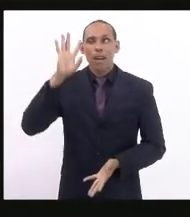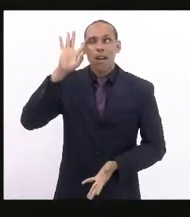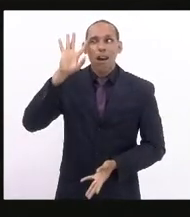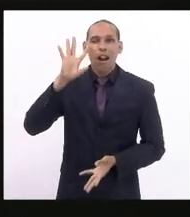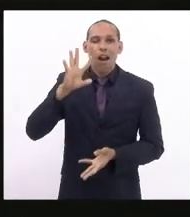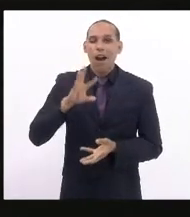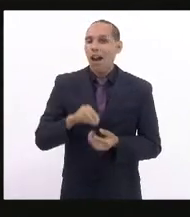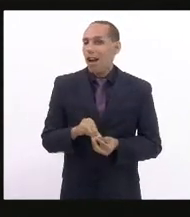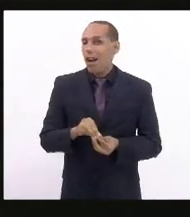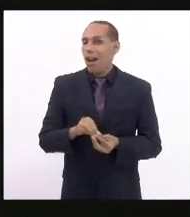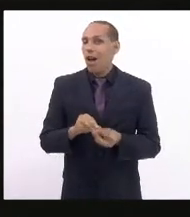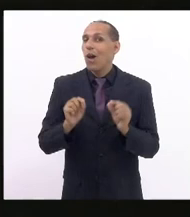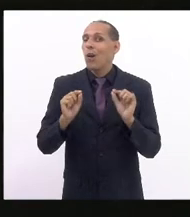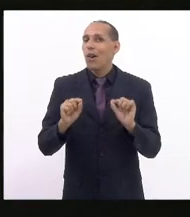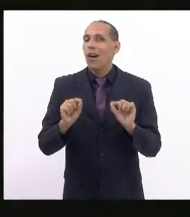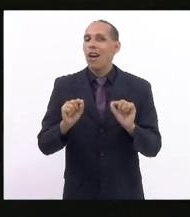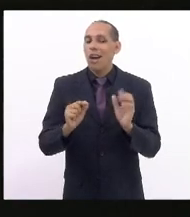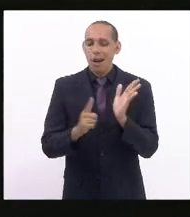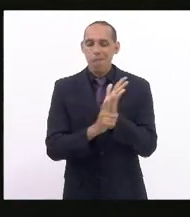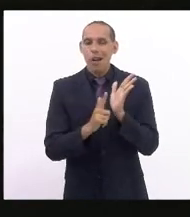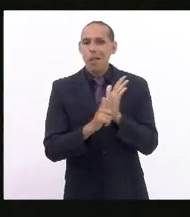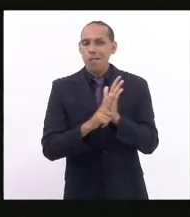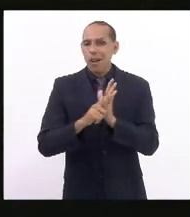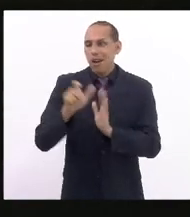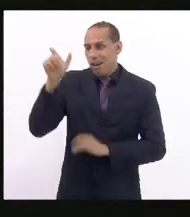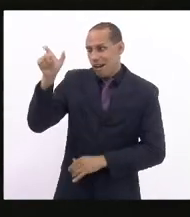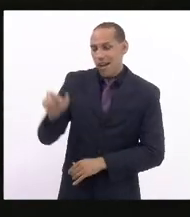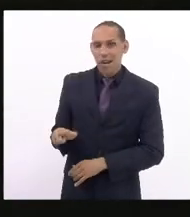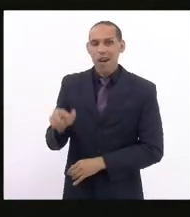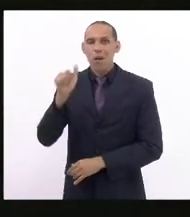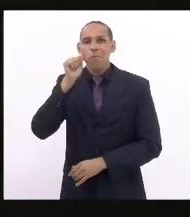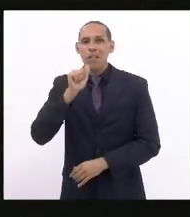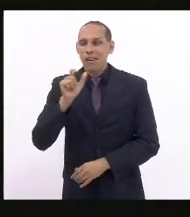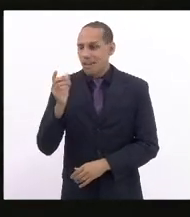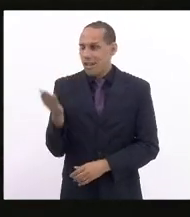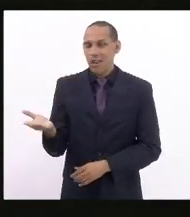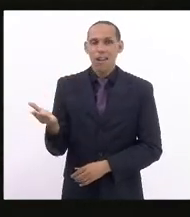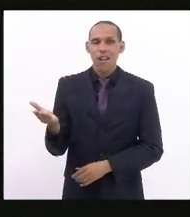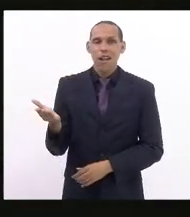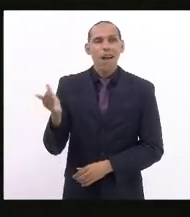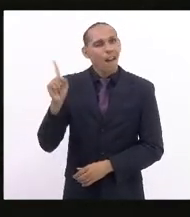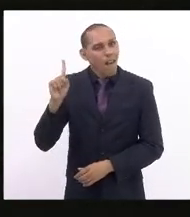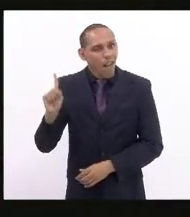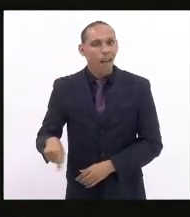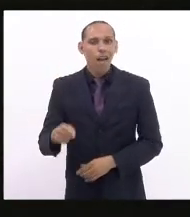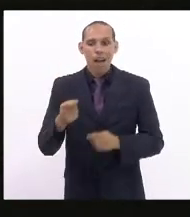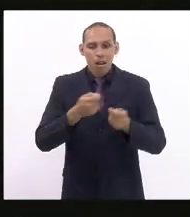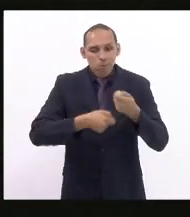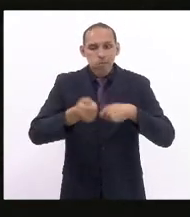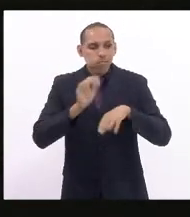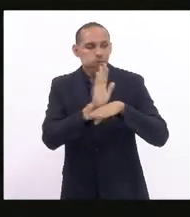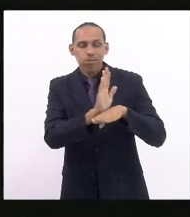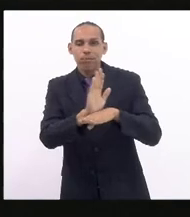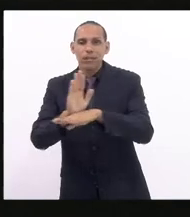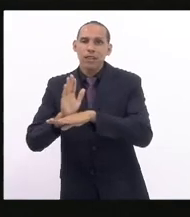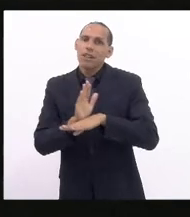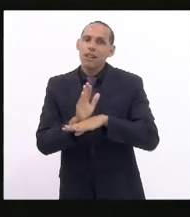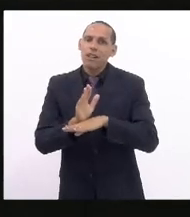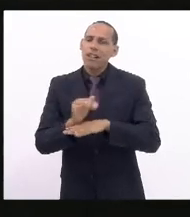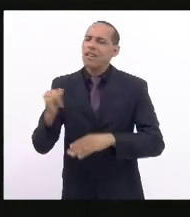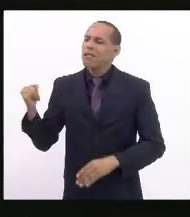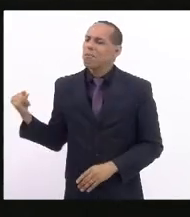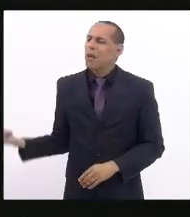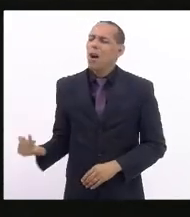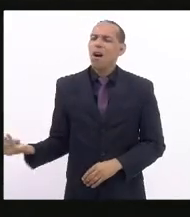identificar o papel da mulher como agente econômico e perceber que é fundamental